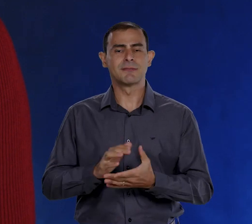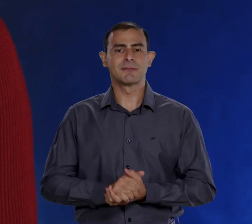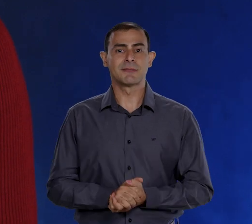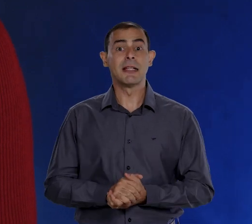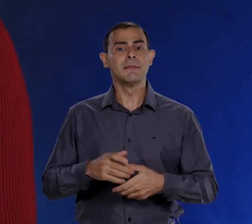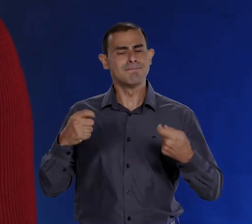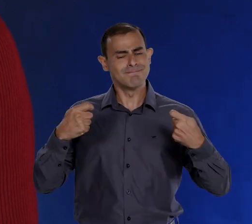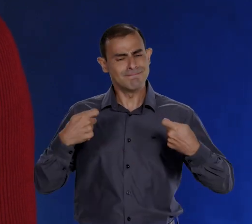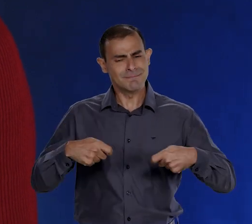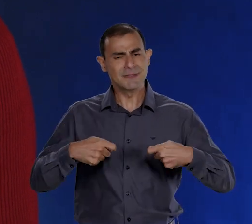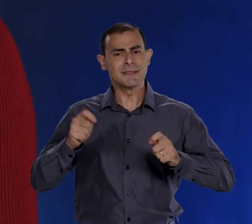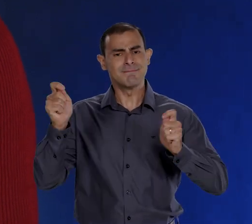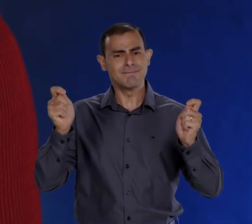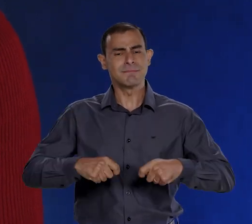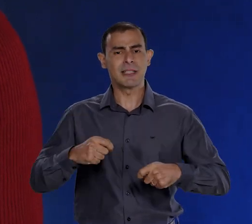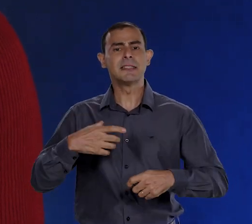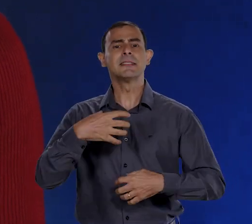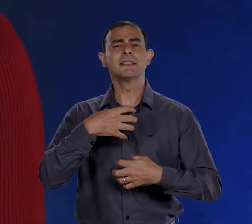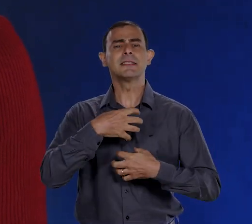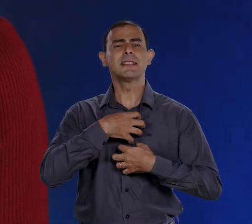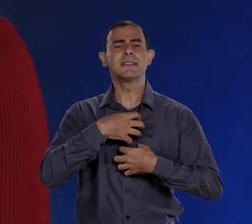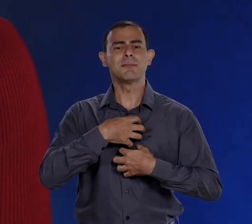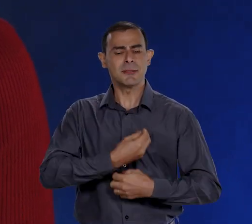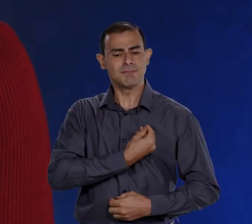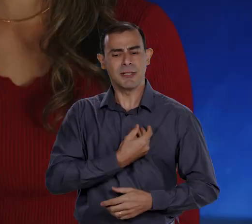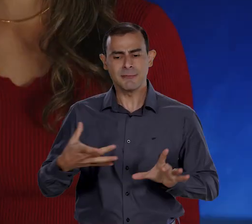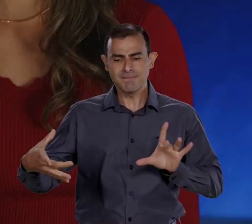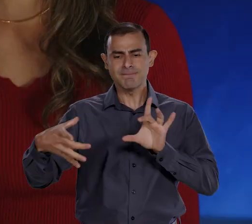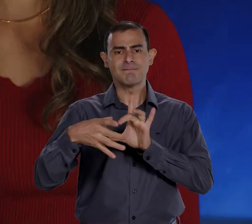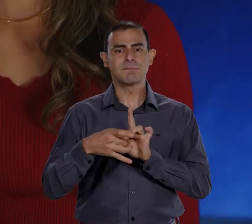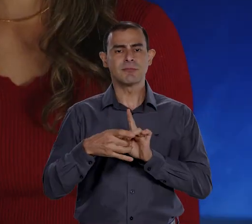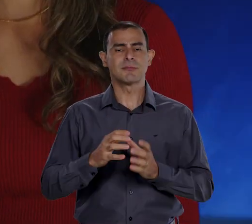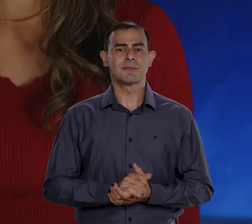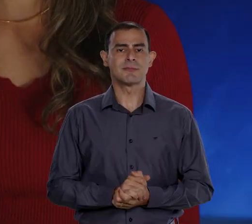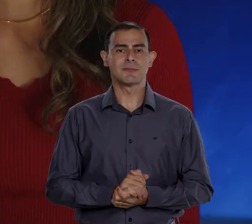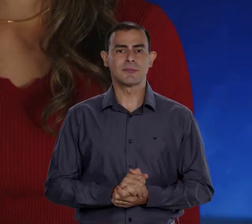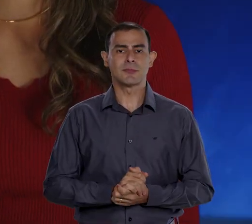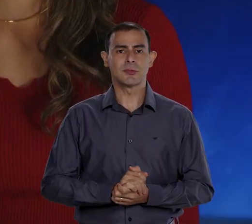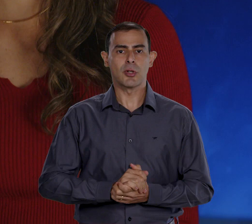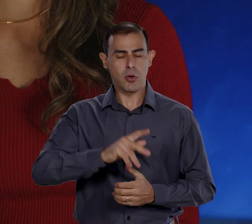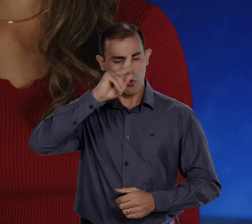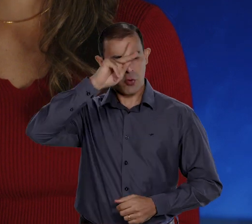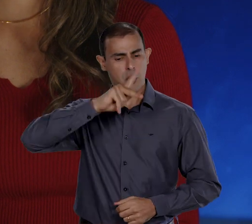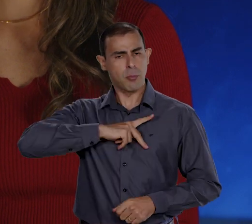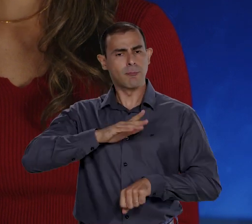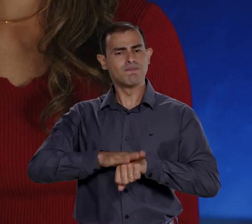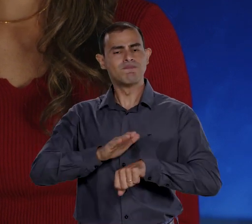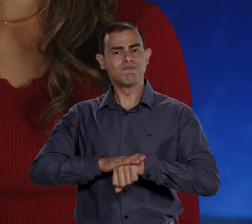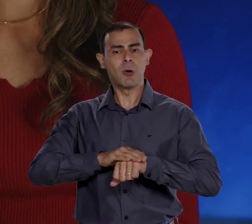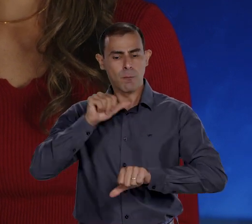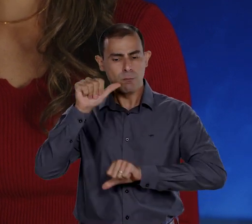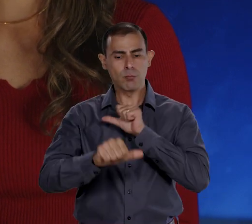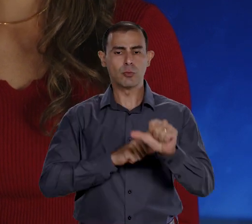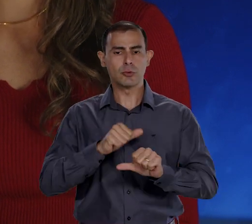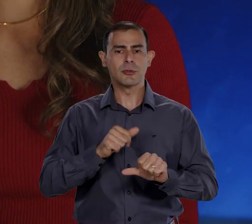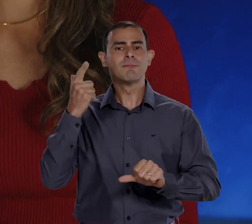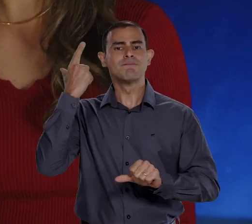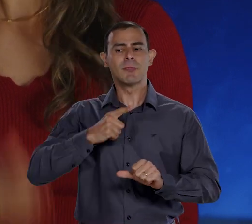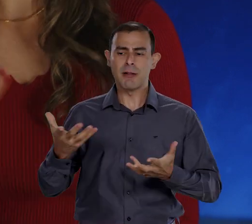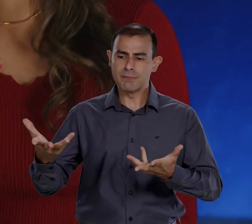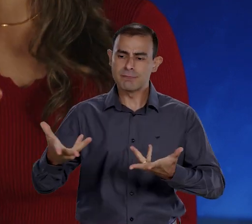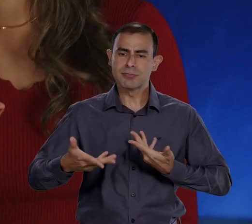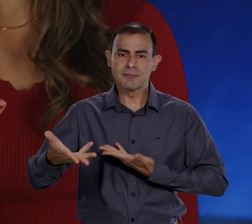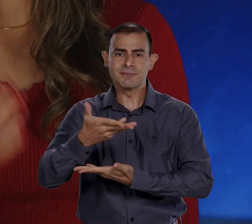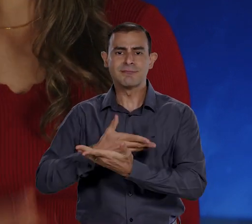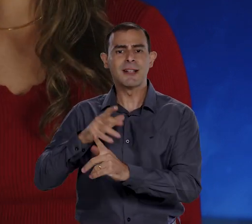garantir a eles o sentimento de pertencimento. Mudanças de atitude em nosso dia a dia geram um grande impacto social.